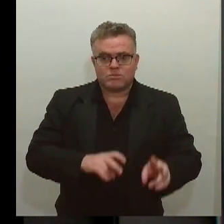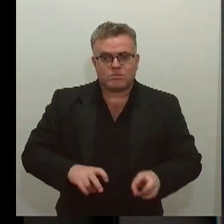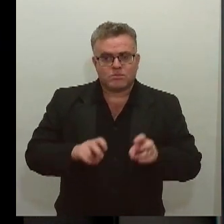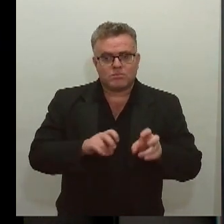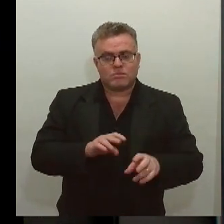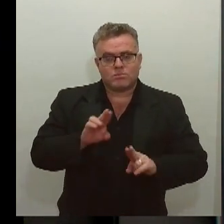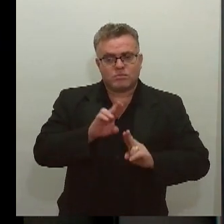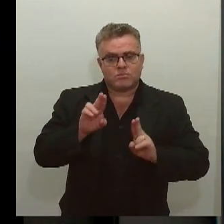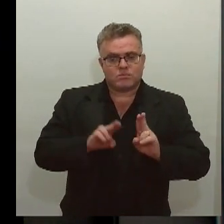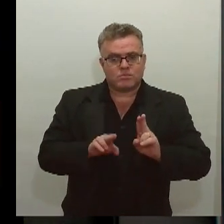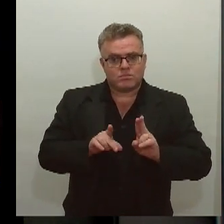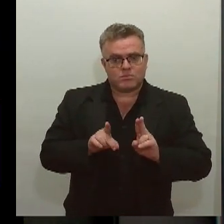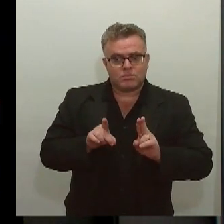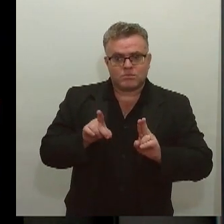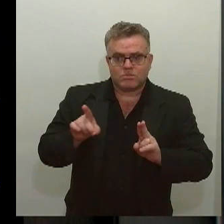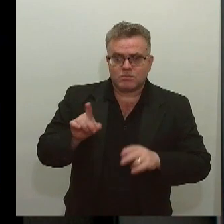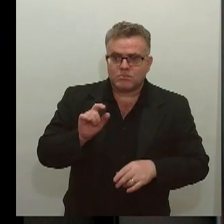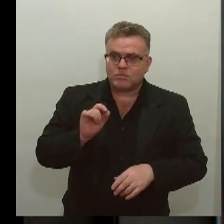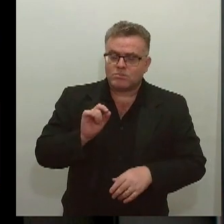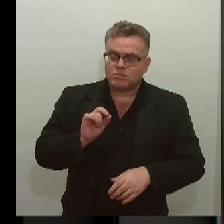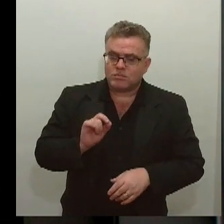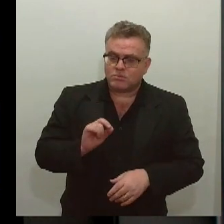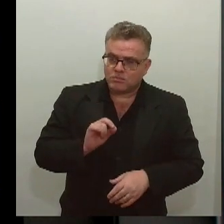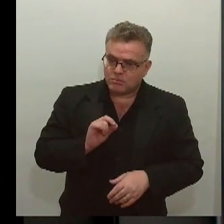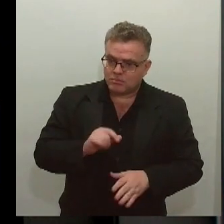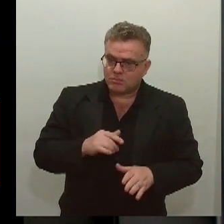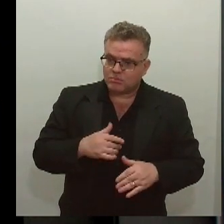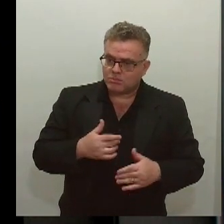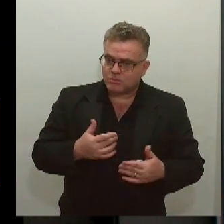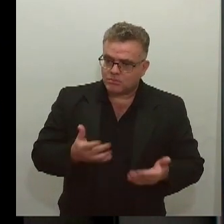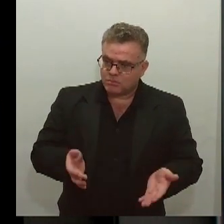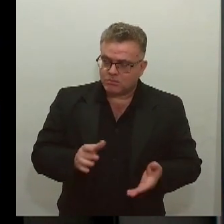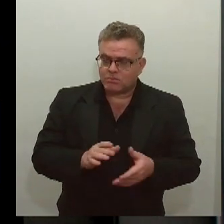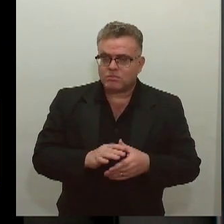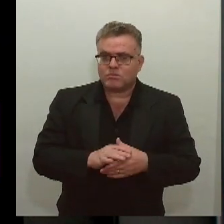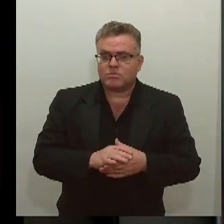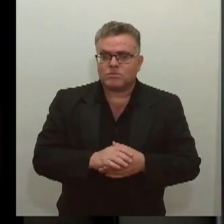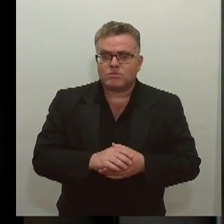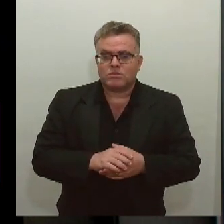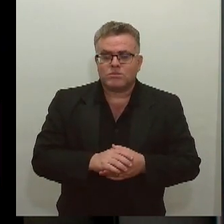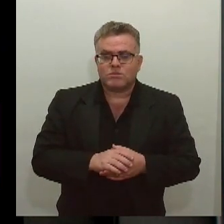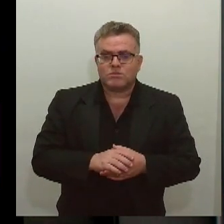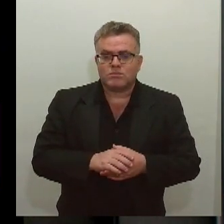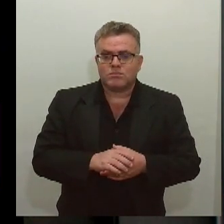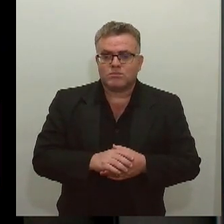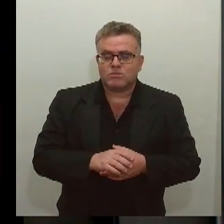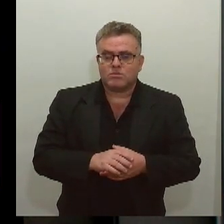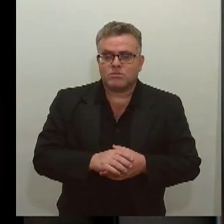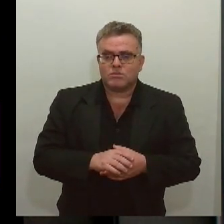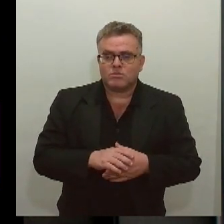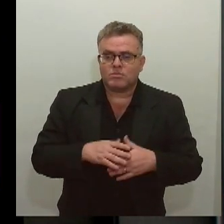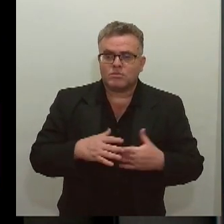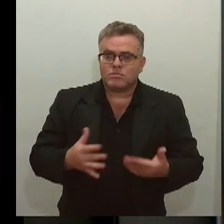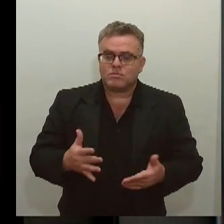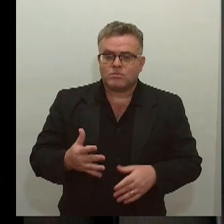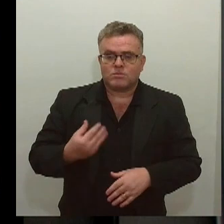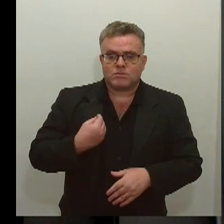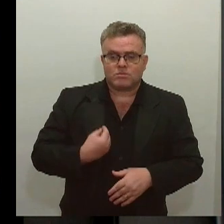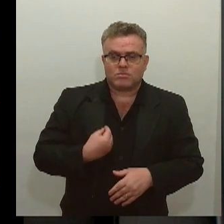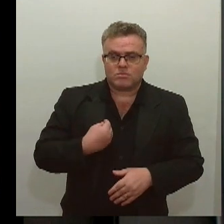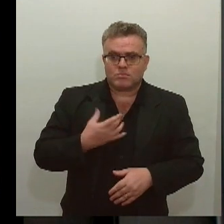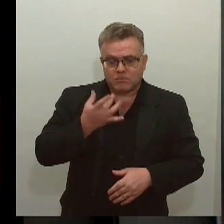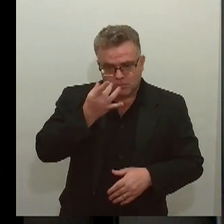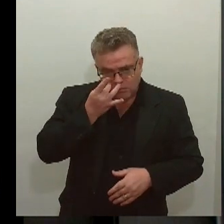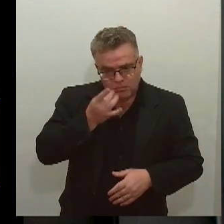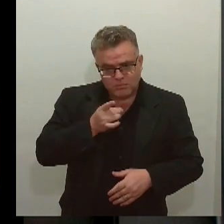a União Nacional dos Legisladores e Legislativos Estaduais. Ao vivo do plenário, a repórter